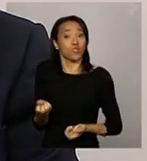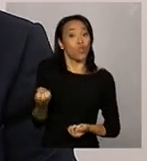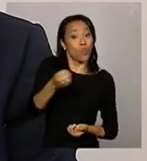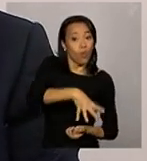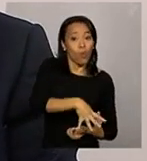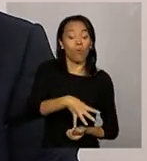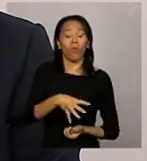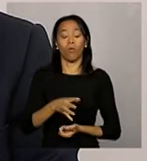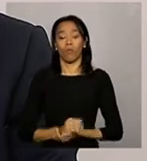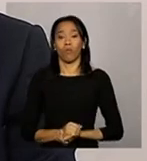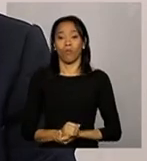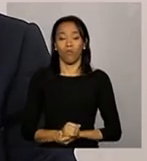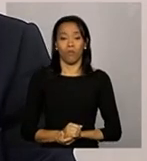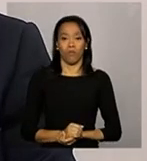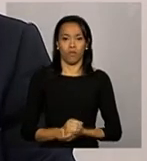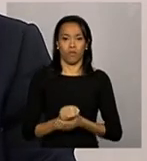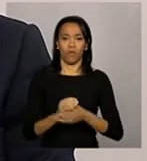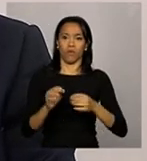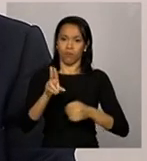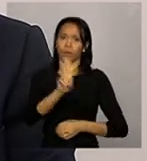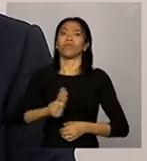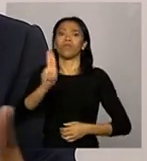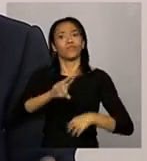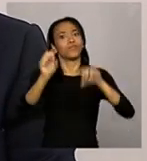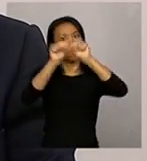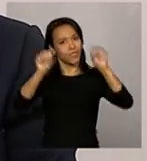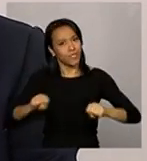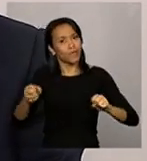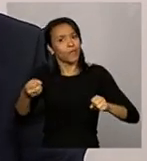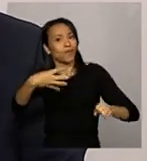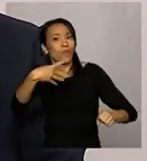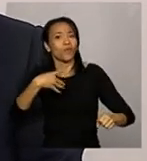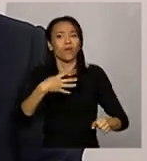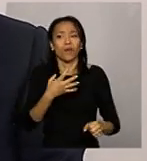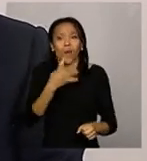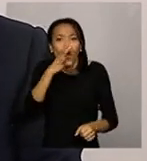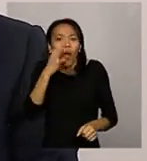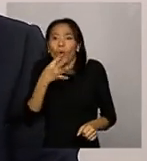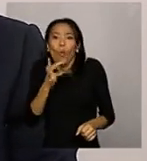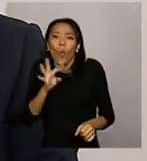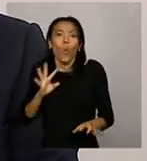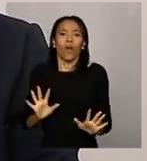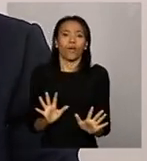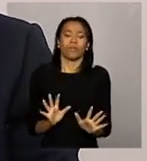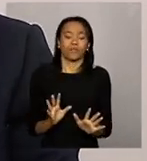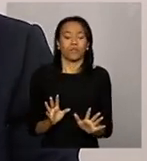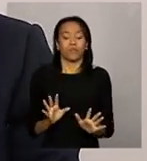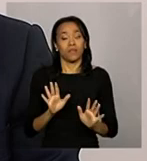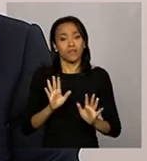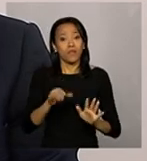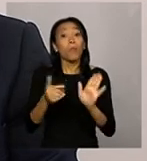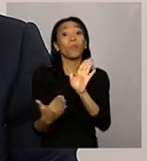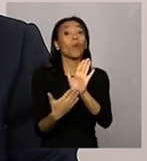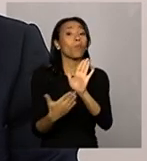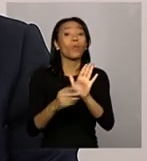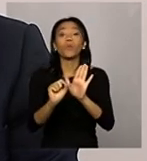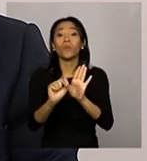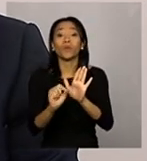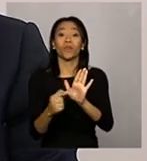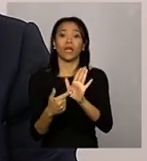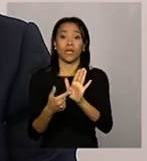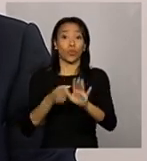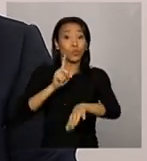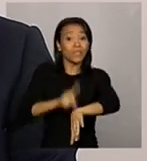novo sistema como ele está sendo apresentado de uma maneira nova, a Senar está propondo a desvinculação desses